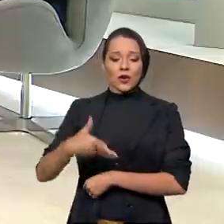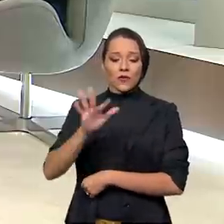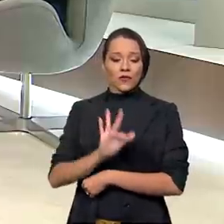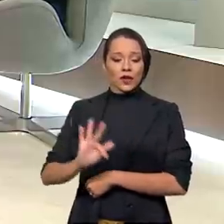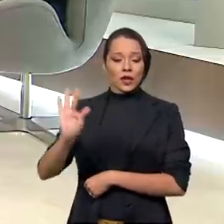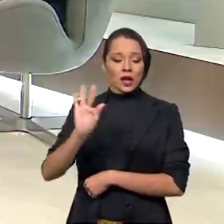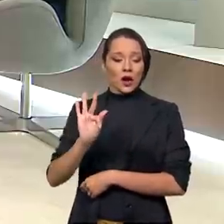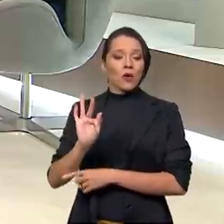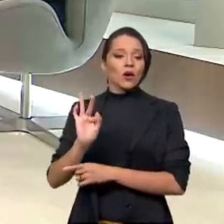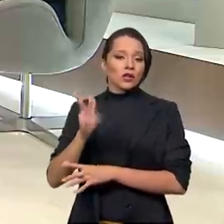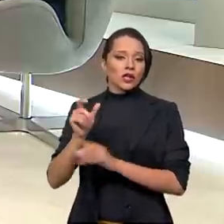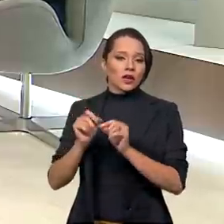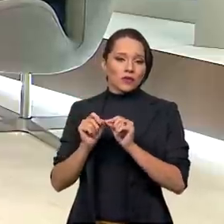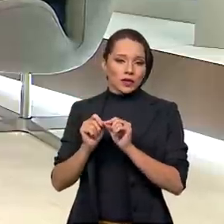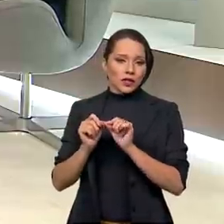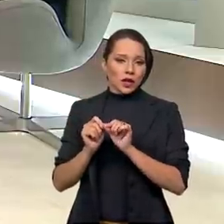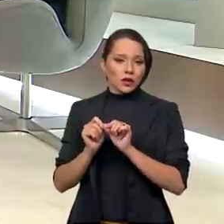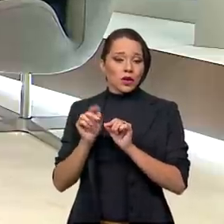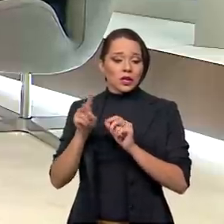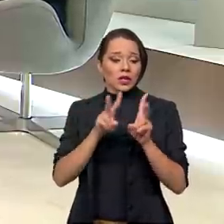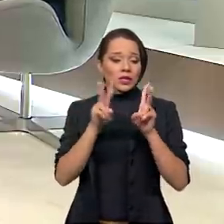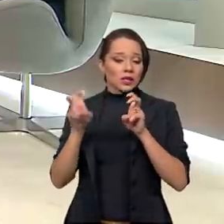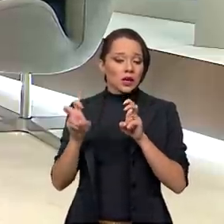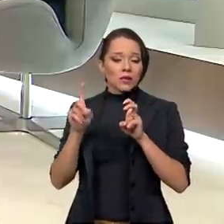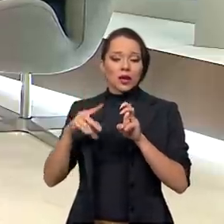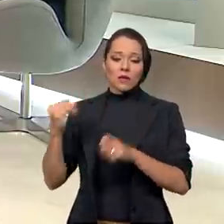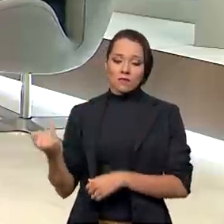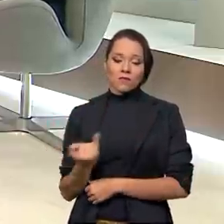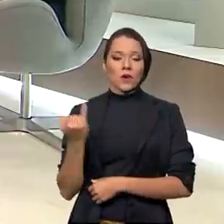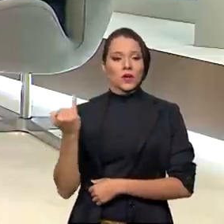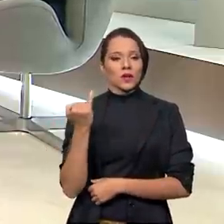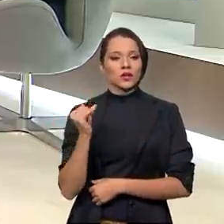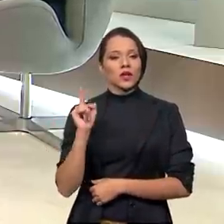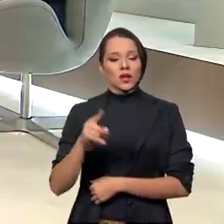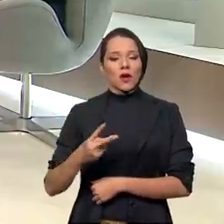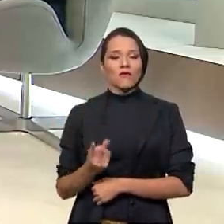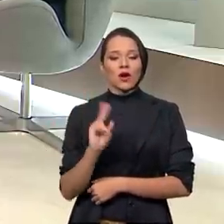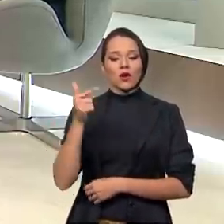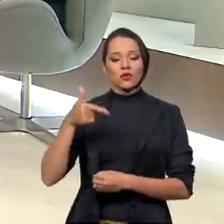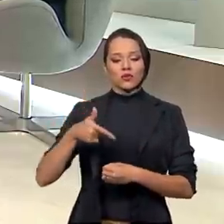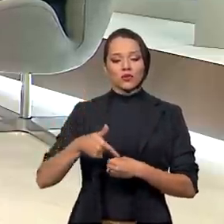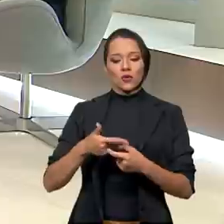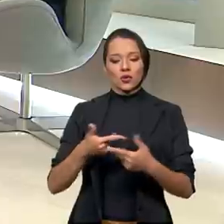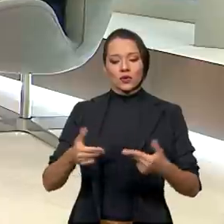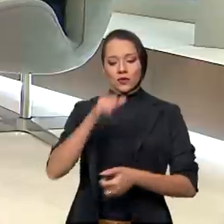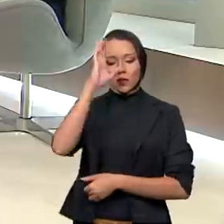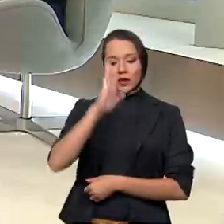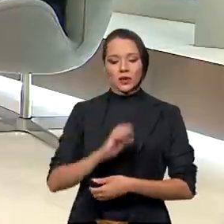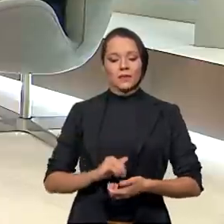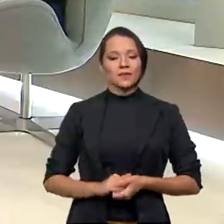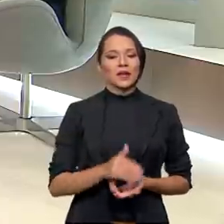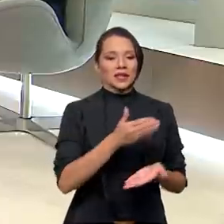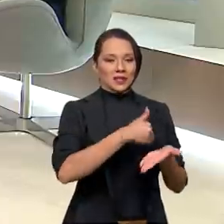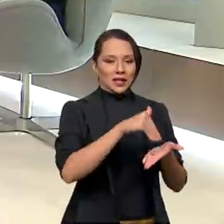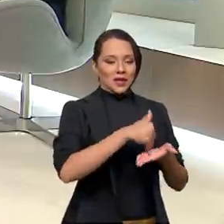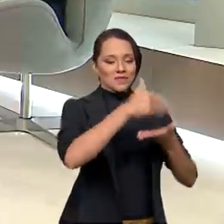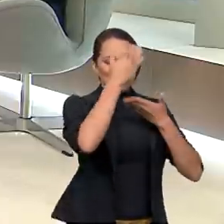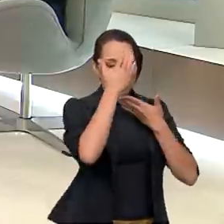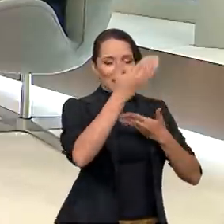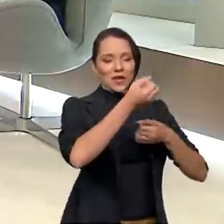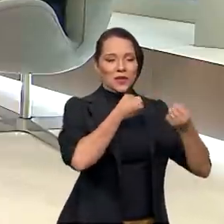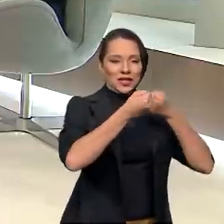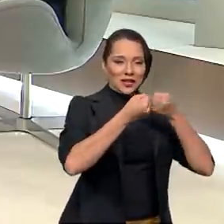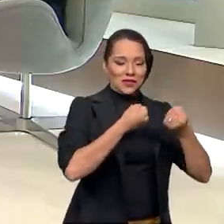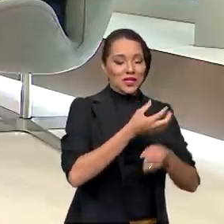está tratando nessa questão que é muito importante, que é o preço dos combustíveis no Brasil. Secretário, muito obrigado pela